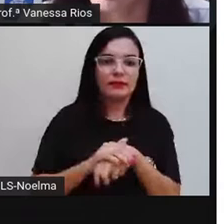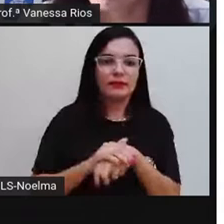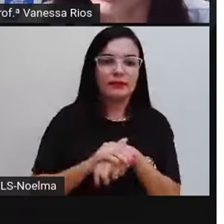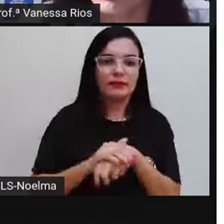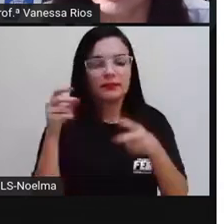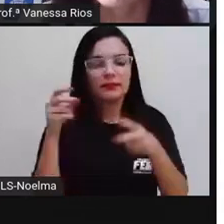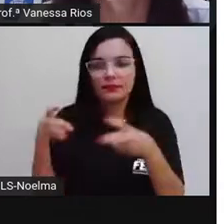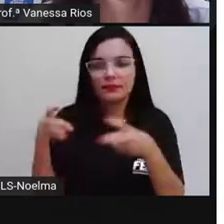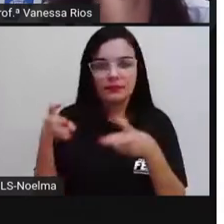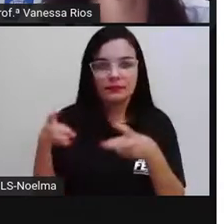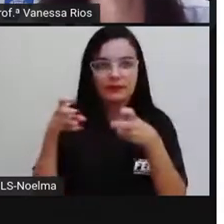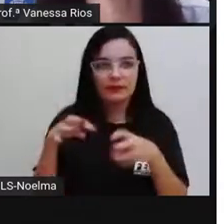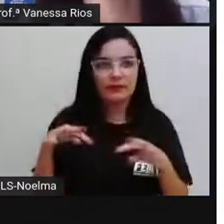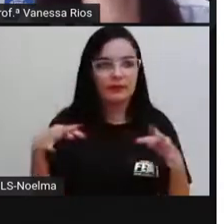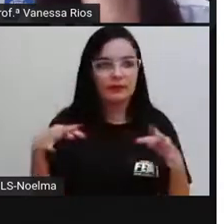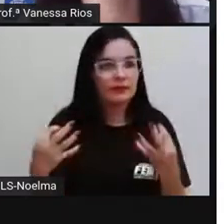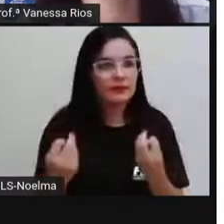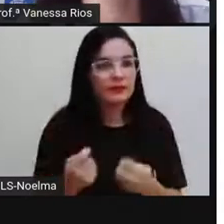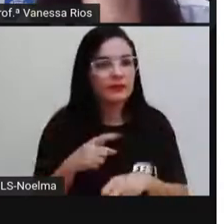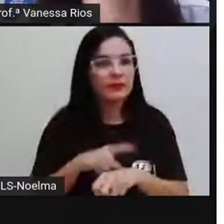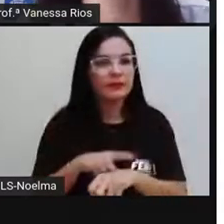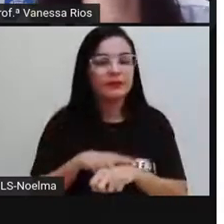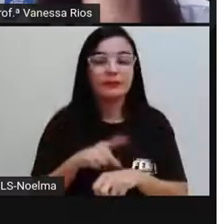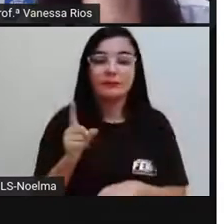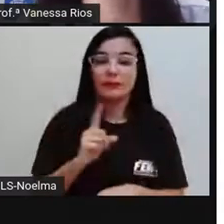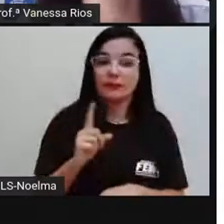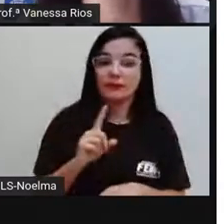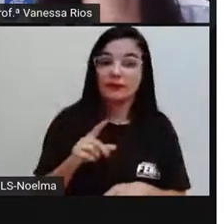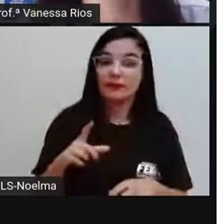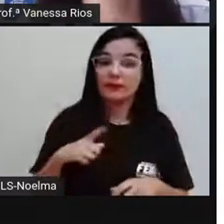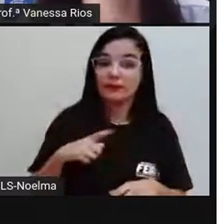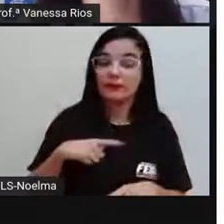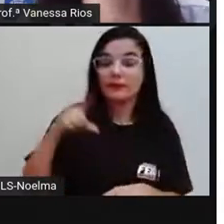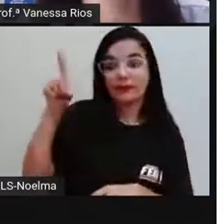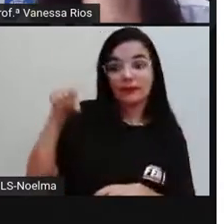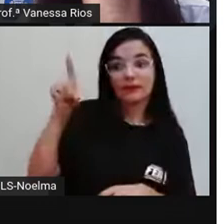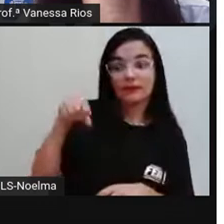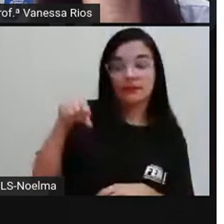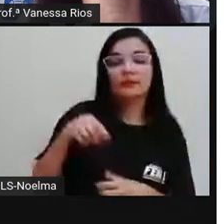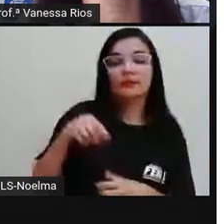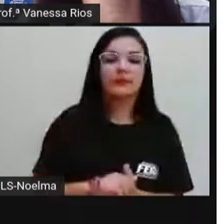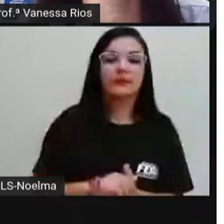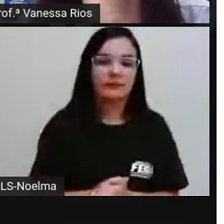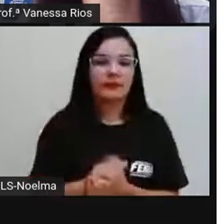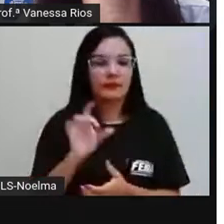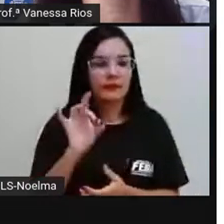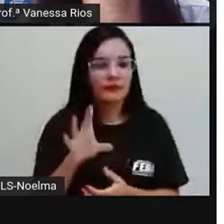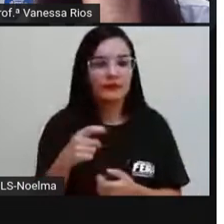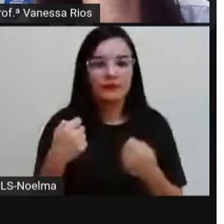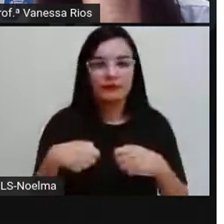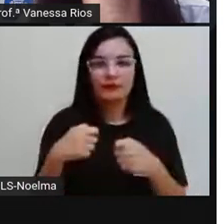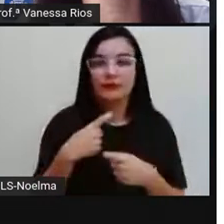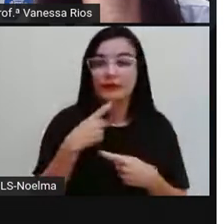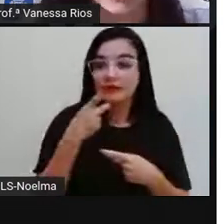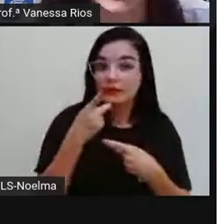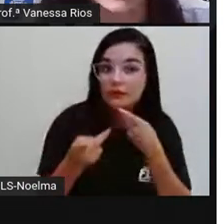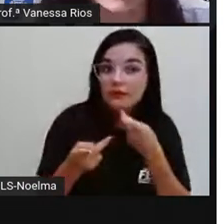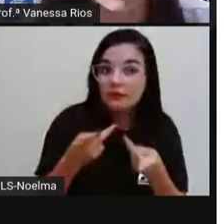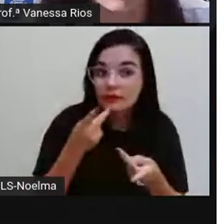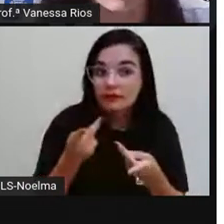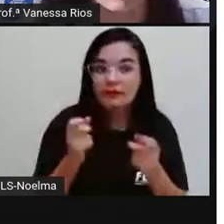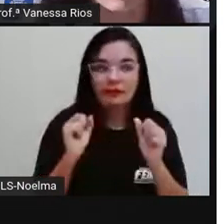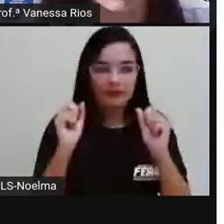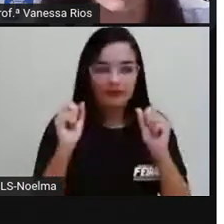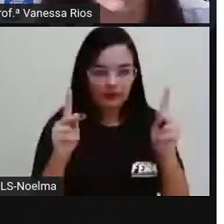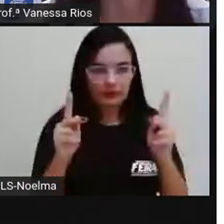a todo momento, que nem todas as sílabas tônicas vão receber acento. E não vão deixar de ser tônica por